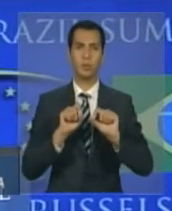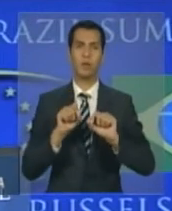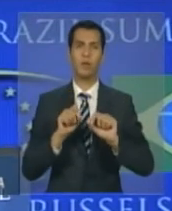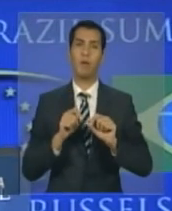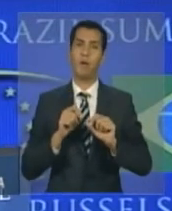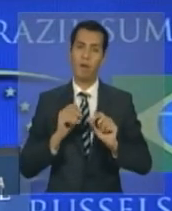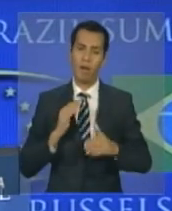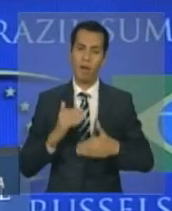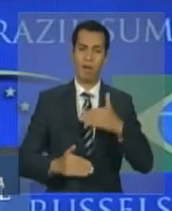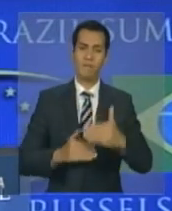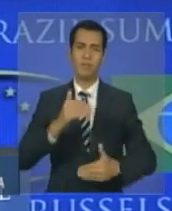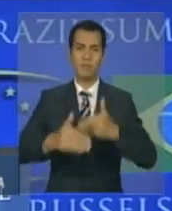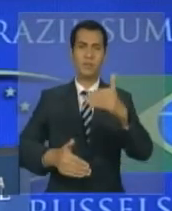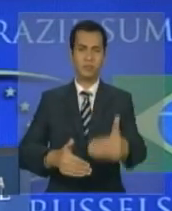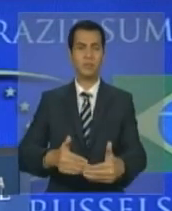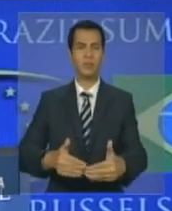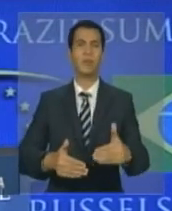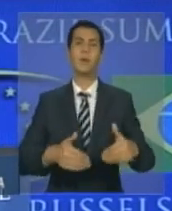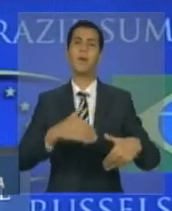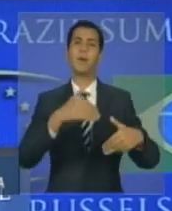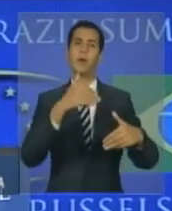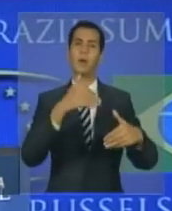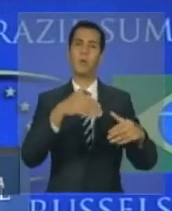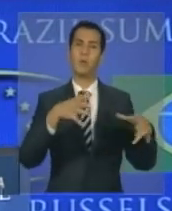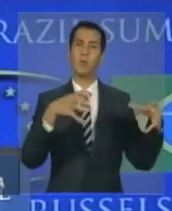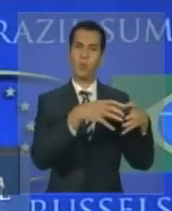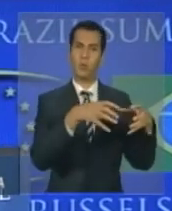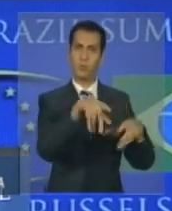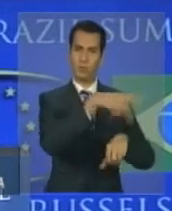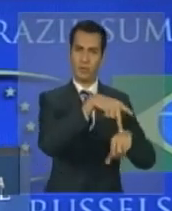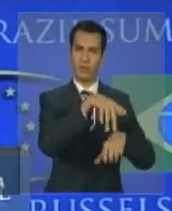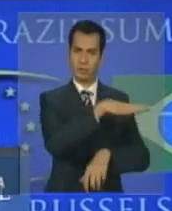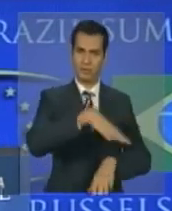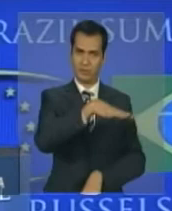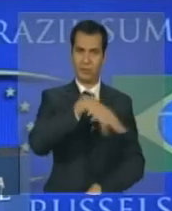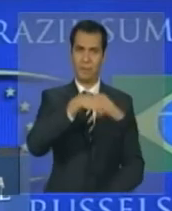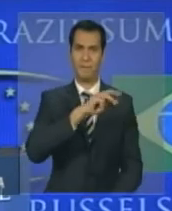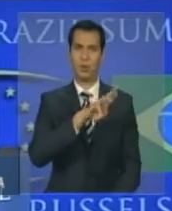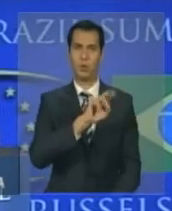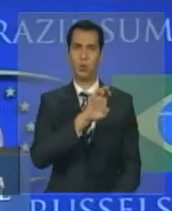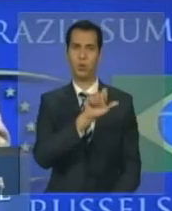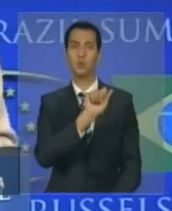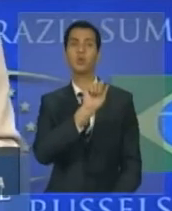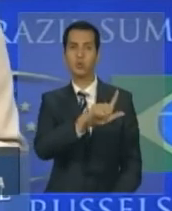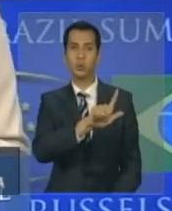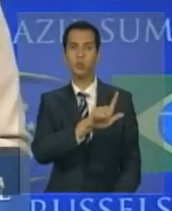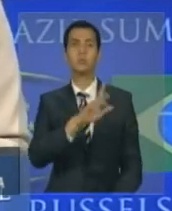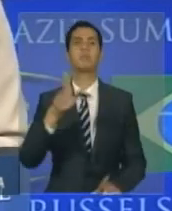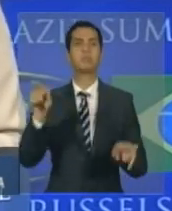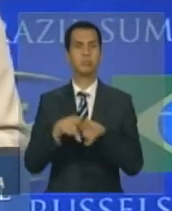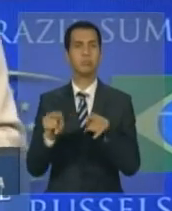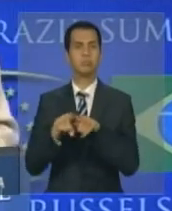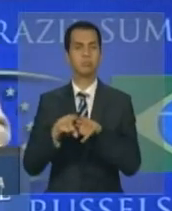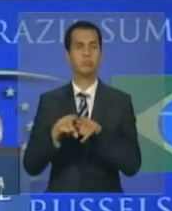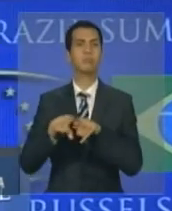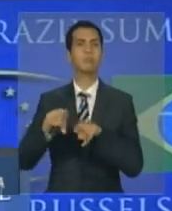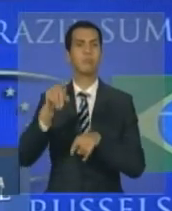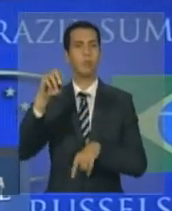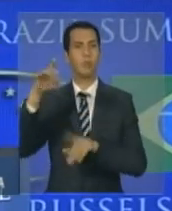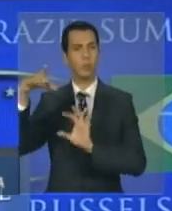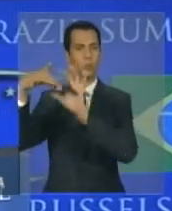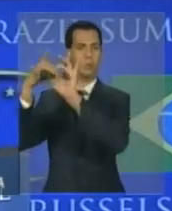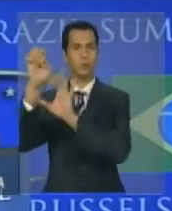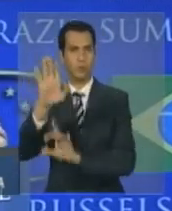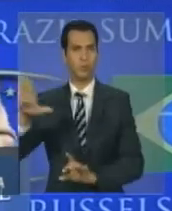acordo de associação entre o Mercosul e a União Europeia, regiões que têm laços históricos,